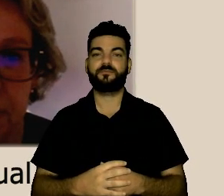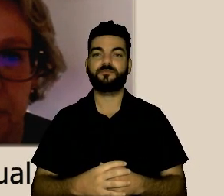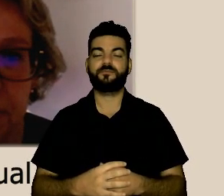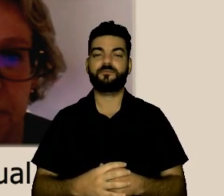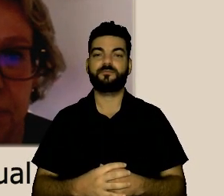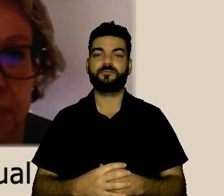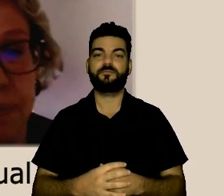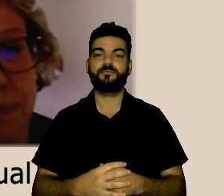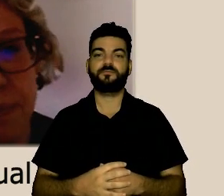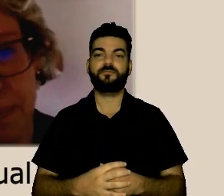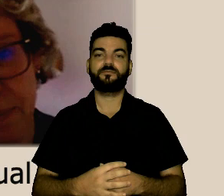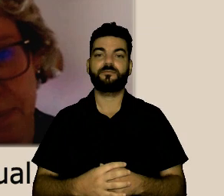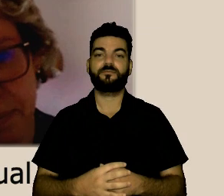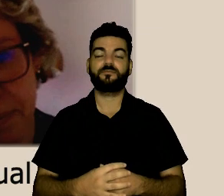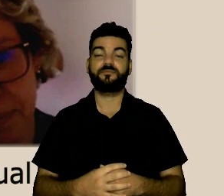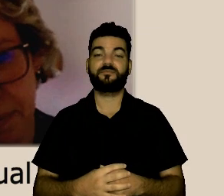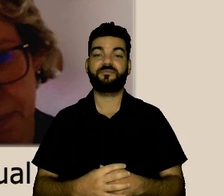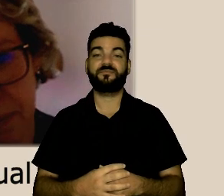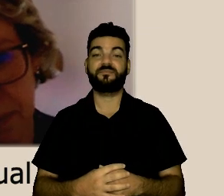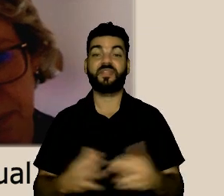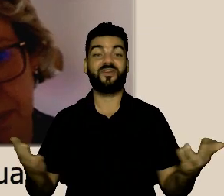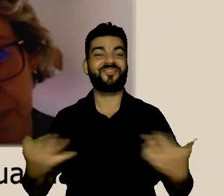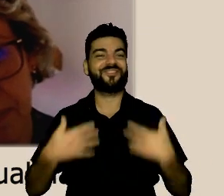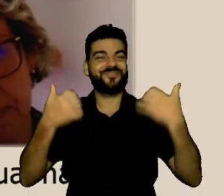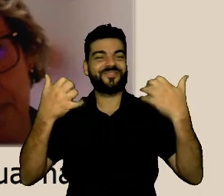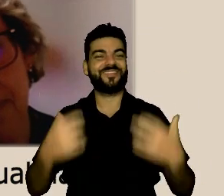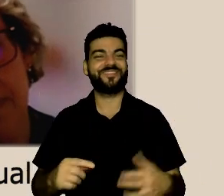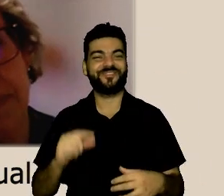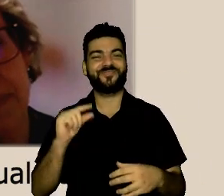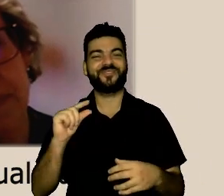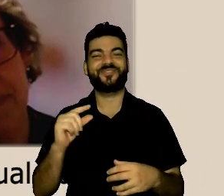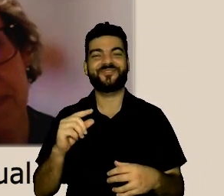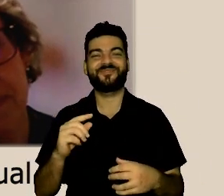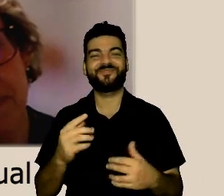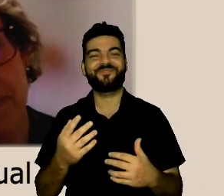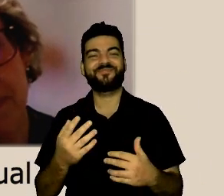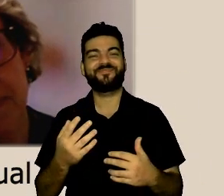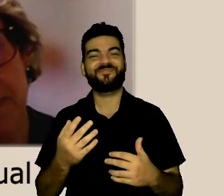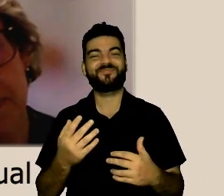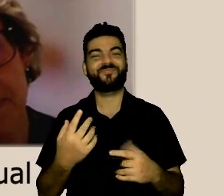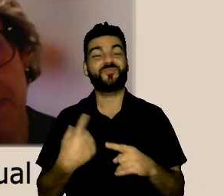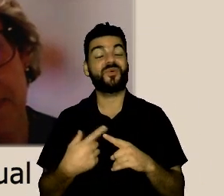Eu vou agora comentar um pouco, dizer que fica muito